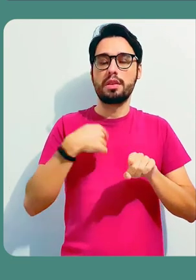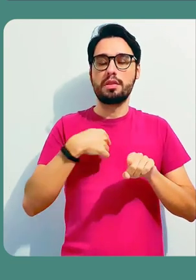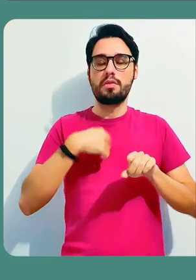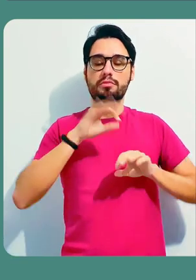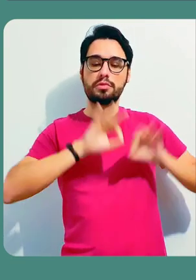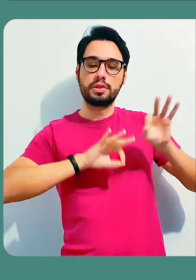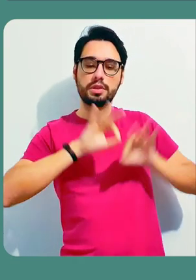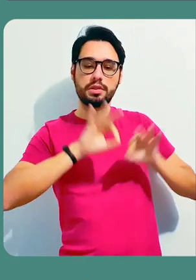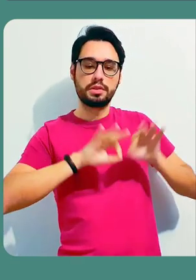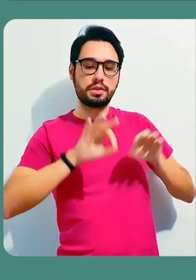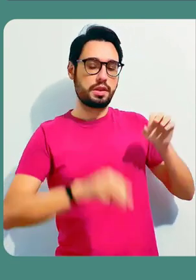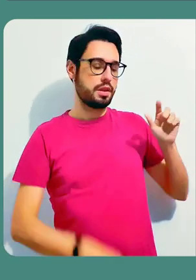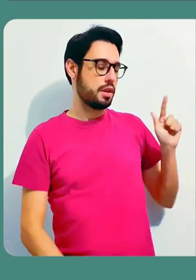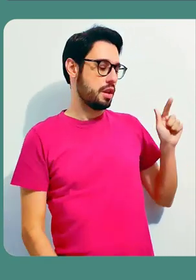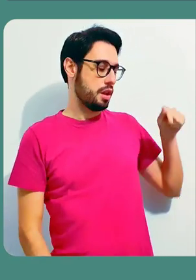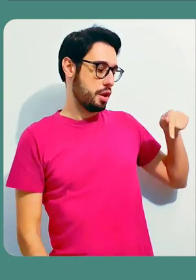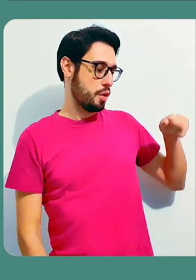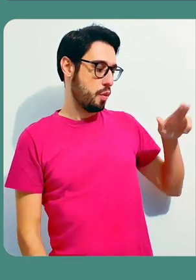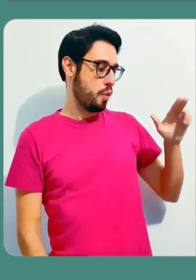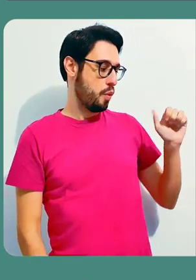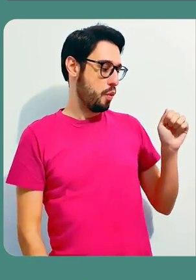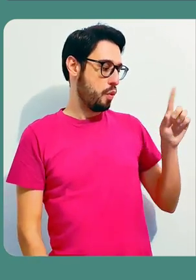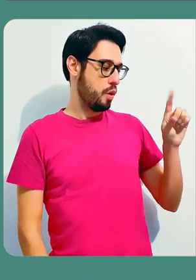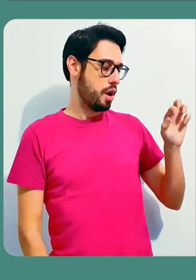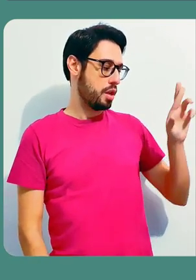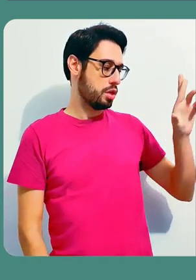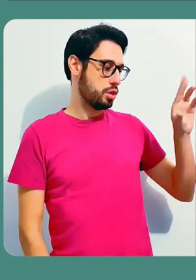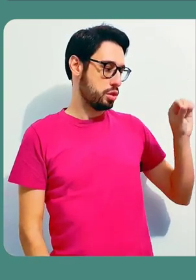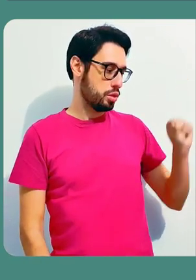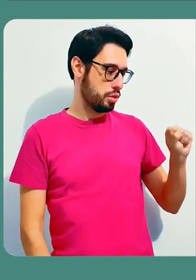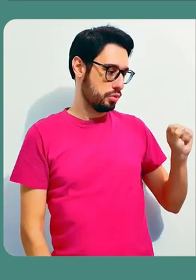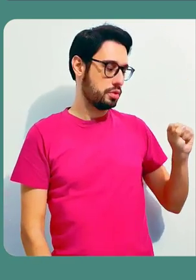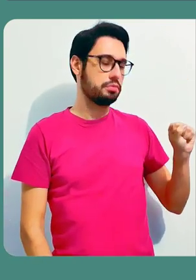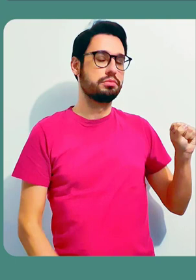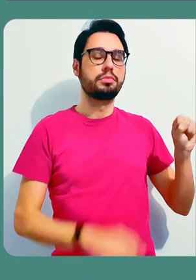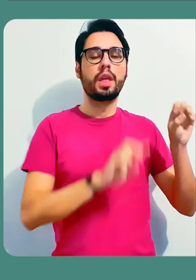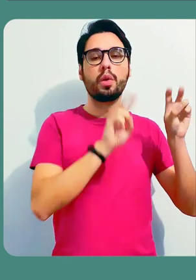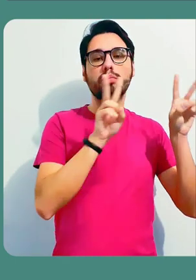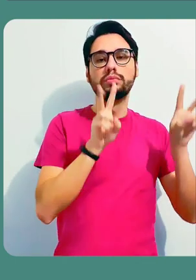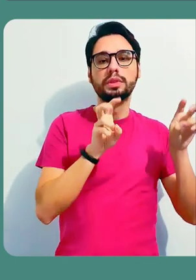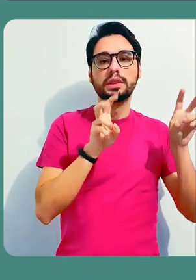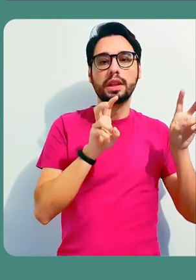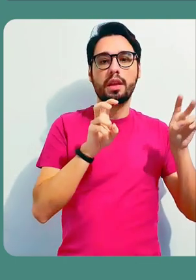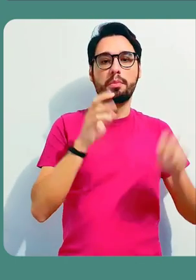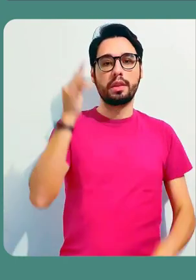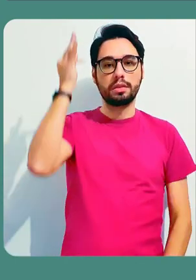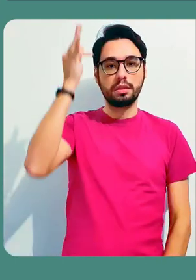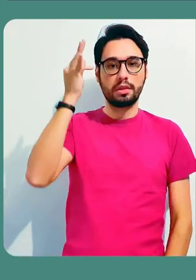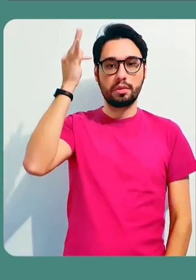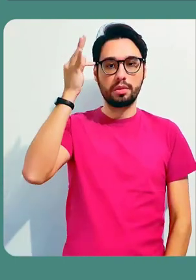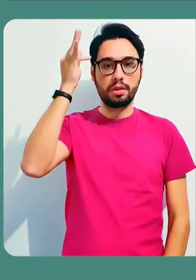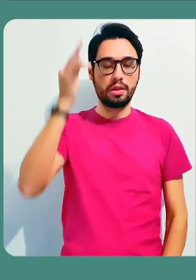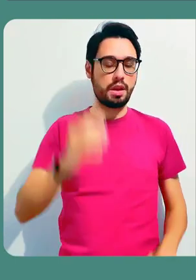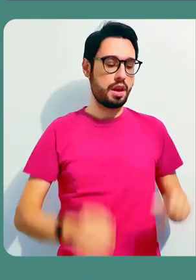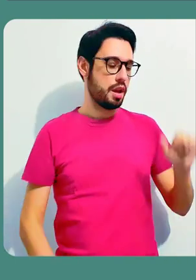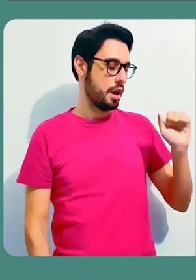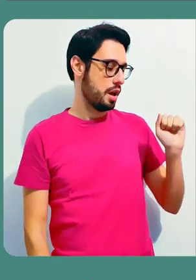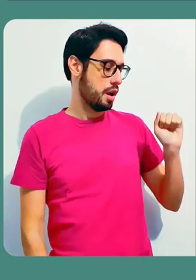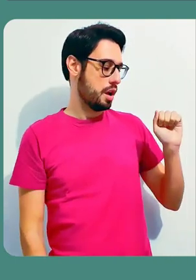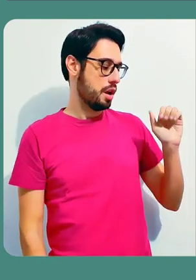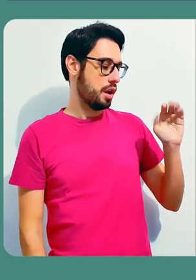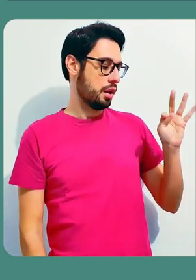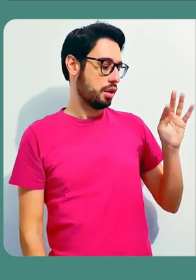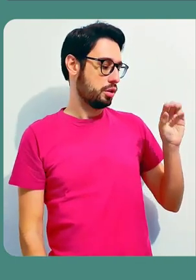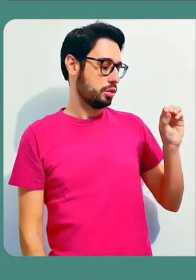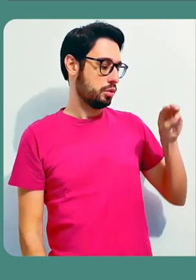Uma outra atividade que eu fiz utilizando o Padlet foi em quadros orientados, explorando um conceito que era de evolução da